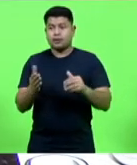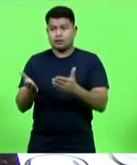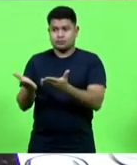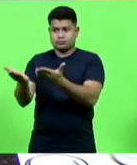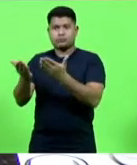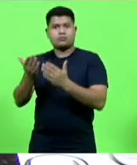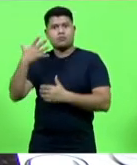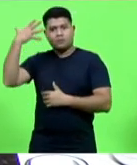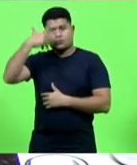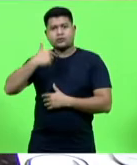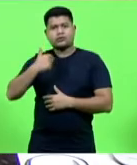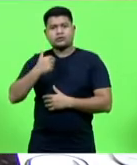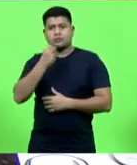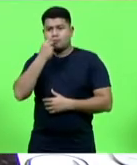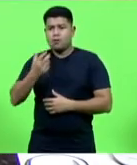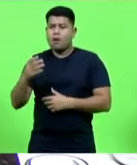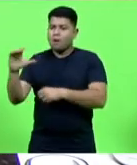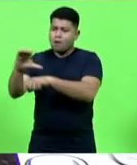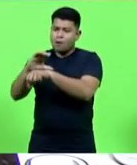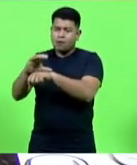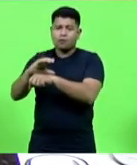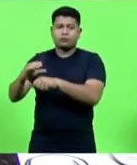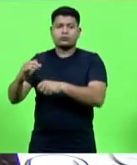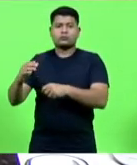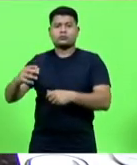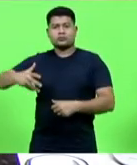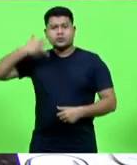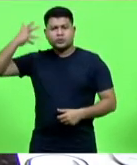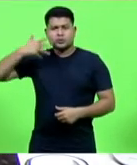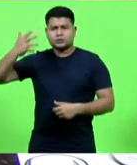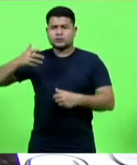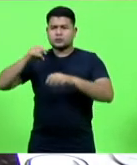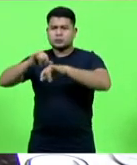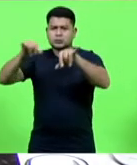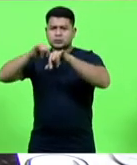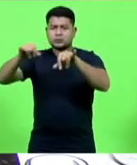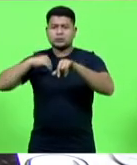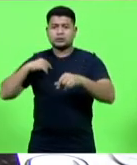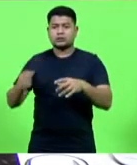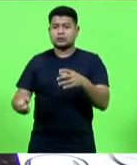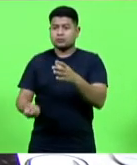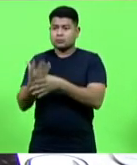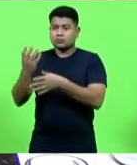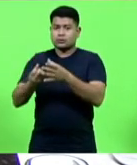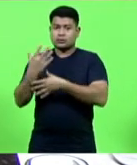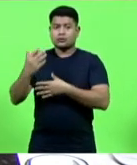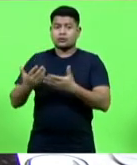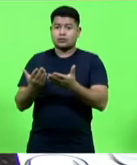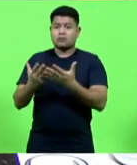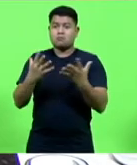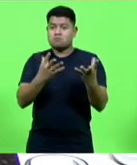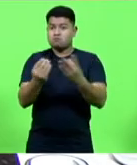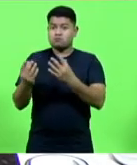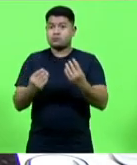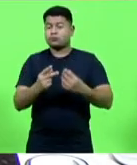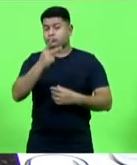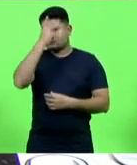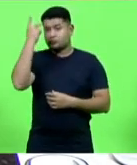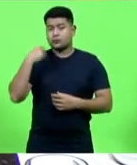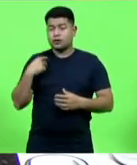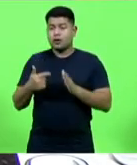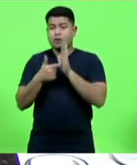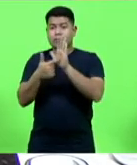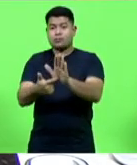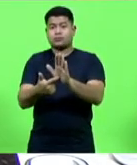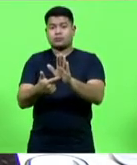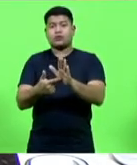bonito, que é os cursos, que são as palestras, a produção de conteúdo, que hoje muitas pessoas vão e apresentam